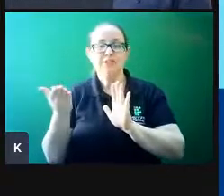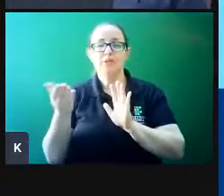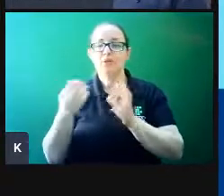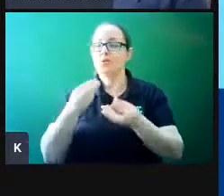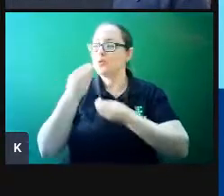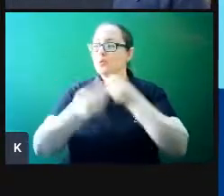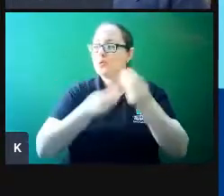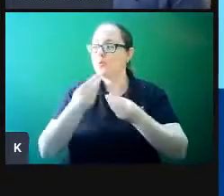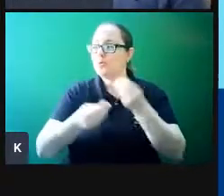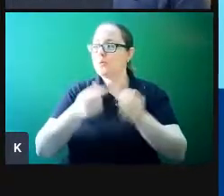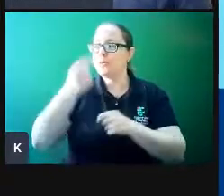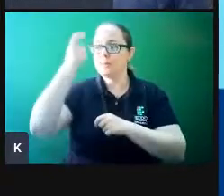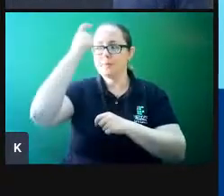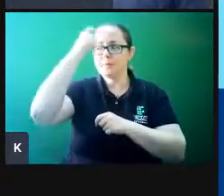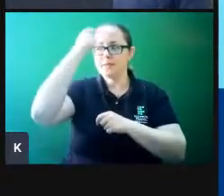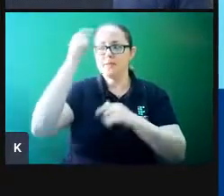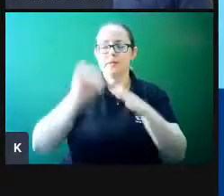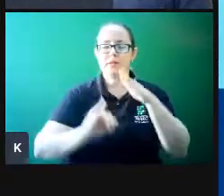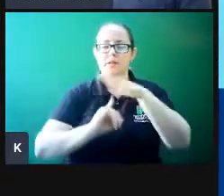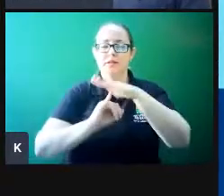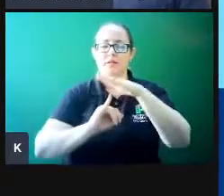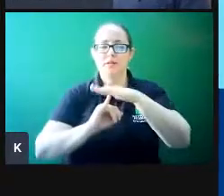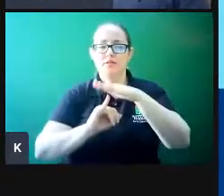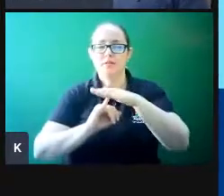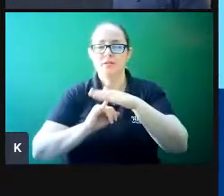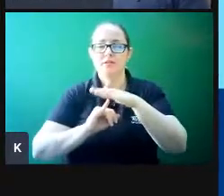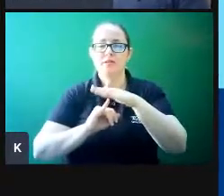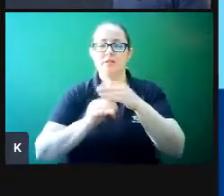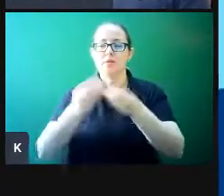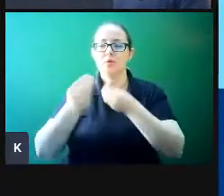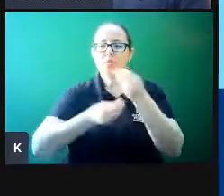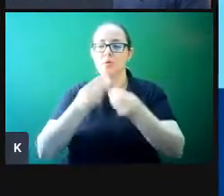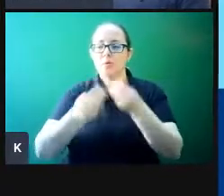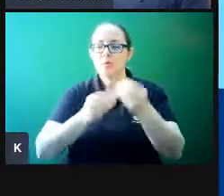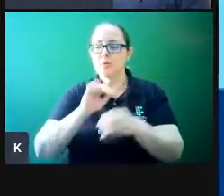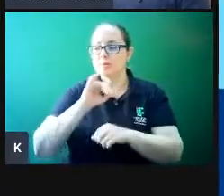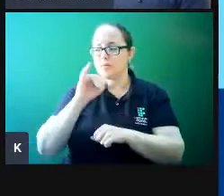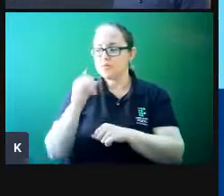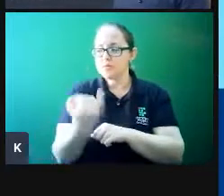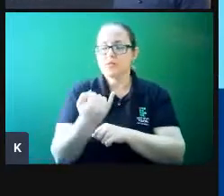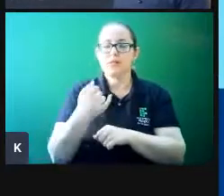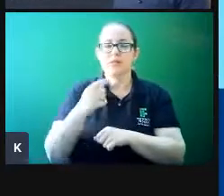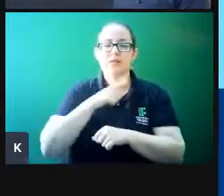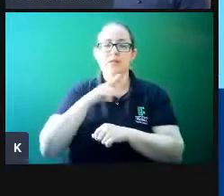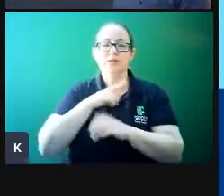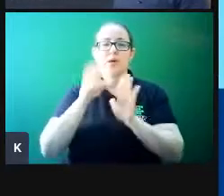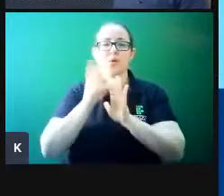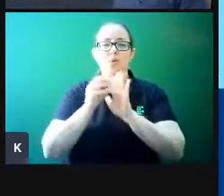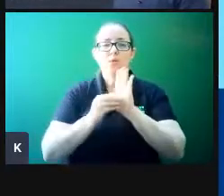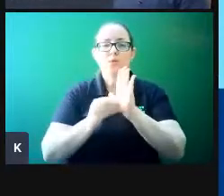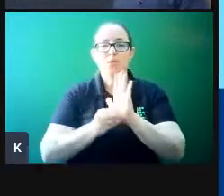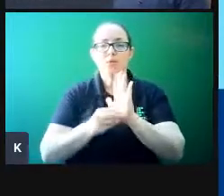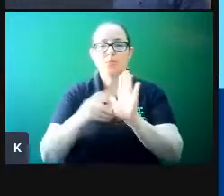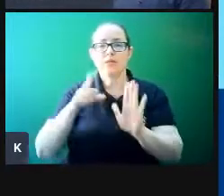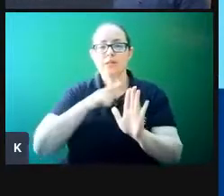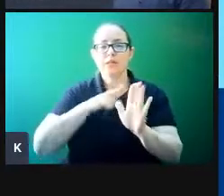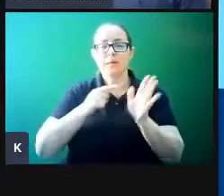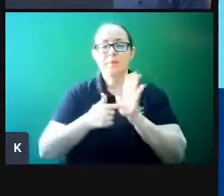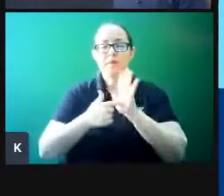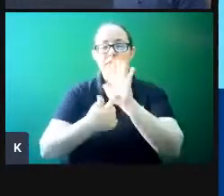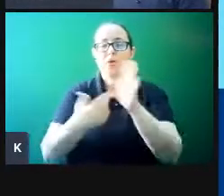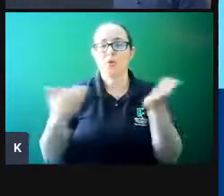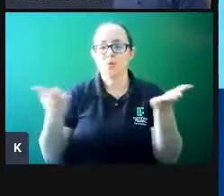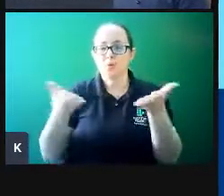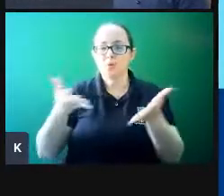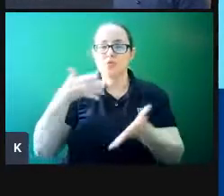gente pensar um pouco no IFSC e usar, aproveitar um pouco dos conteúdos que foram apresentados aqui na palestra